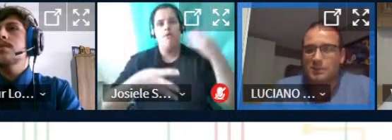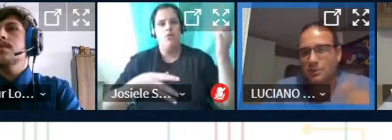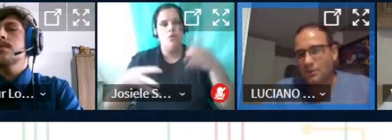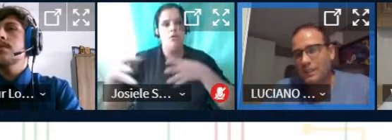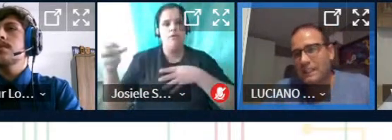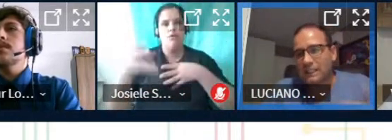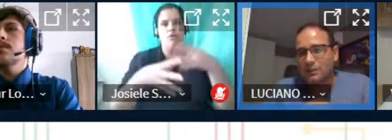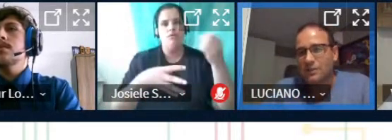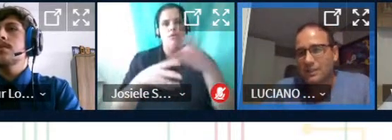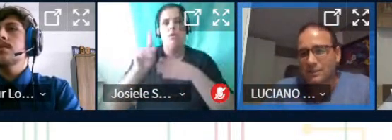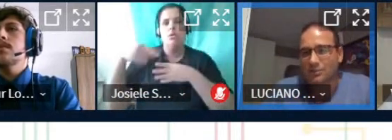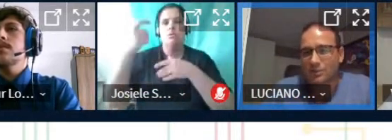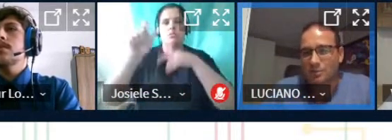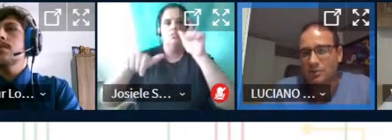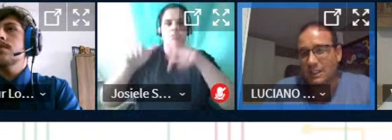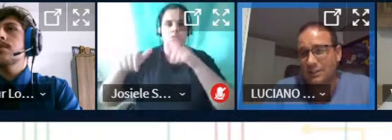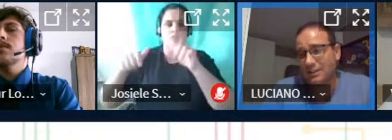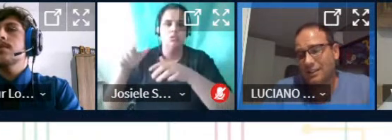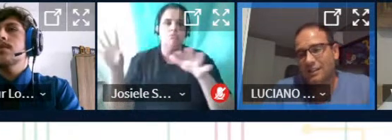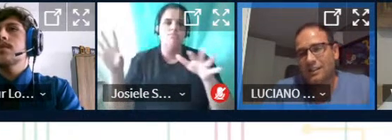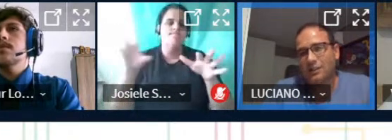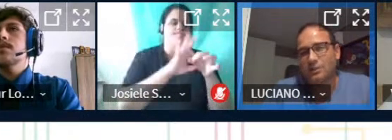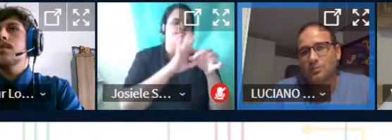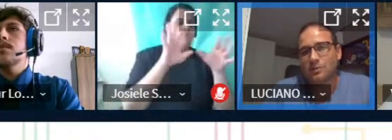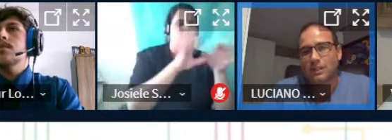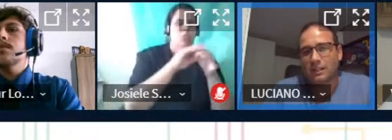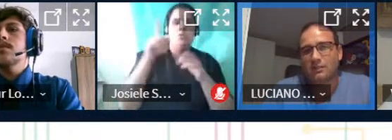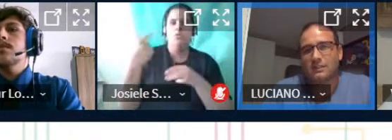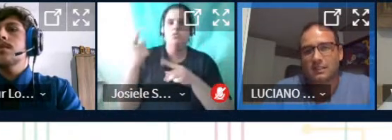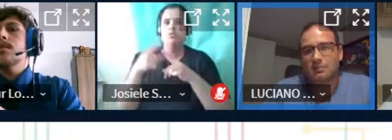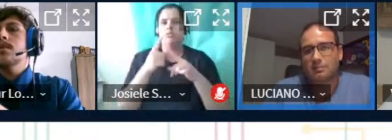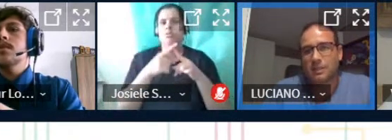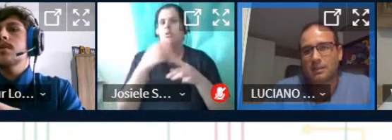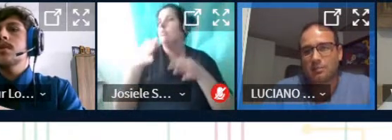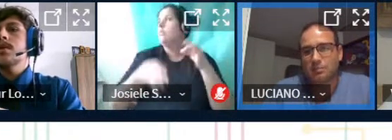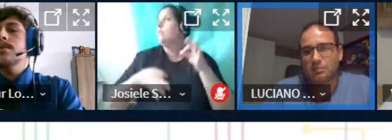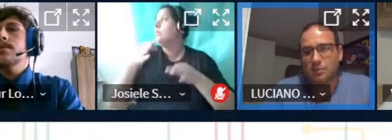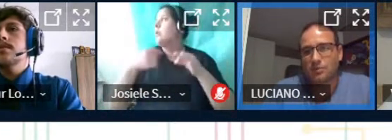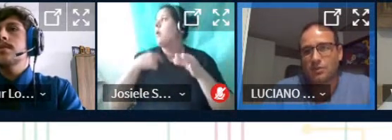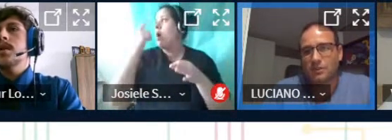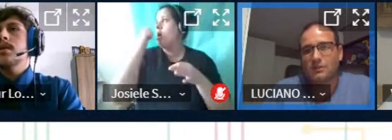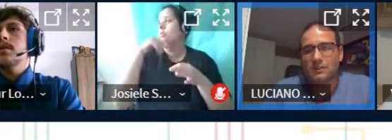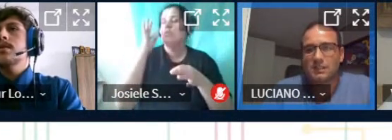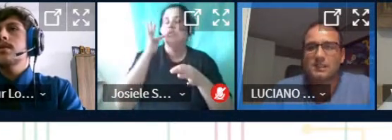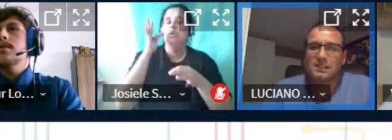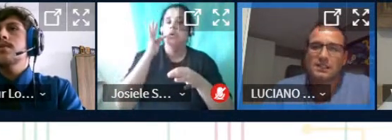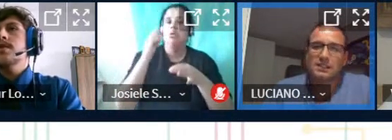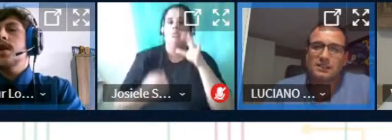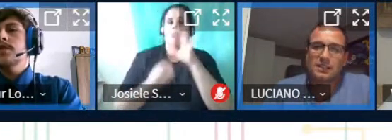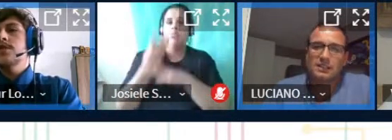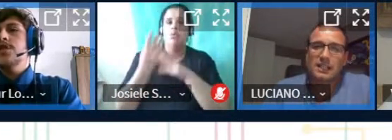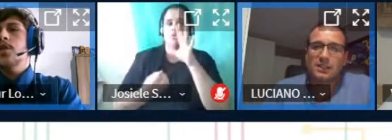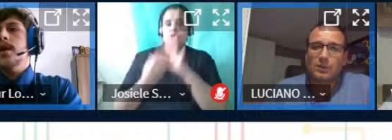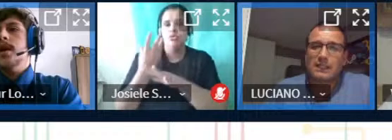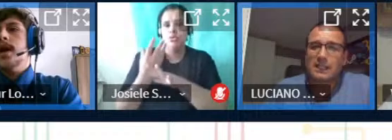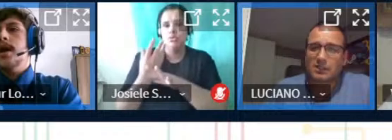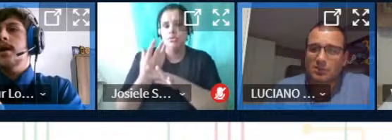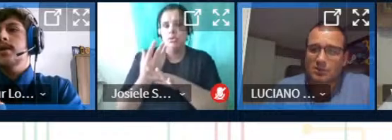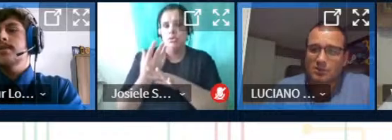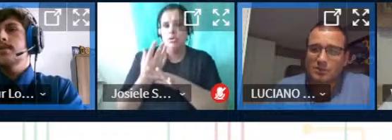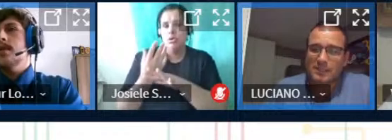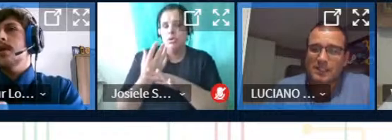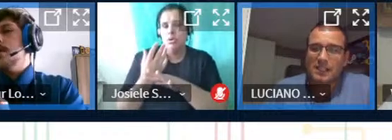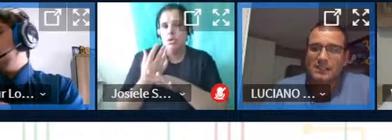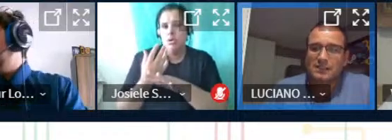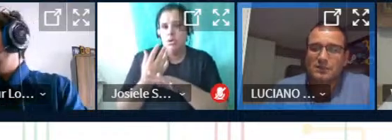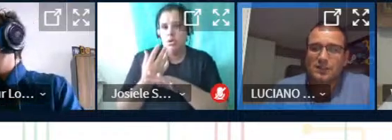os novos outras pessoas vão linkando vocês com outros projetos acho muito legal vai ser bem produtivo assim a qualidade